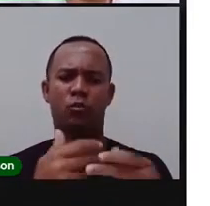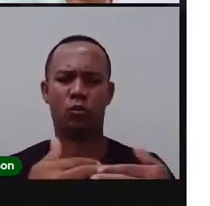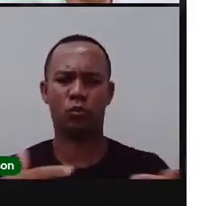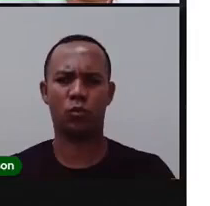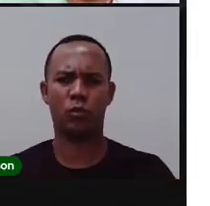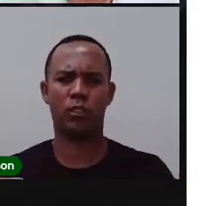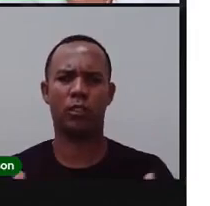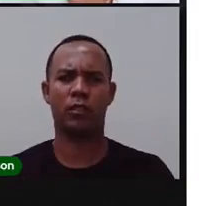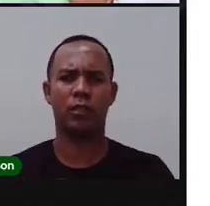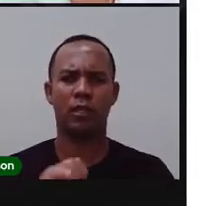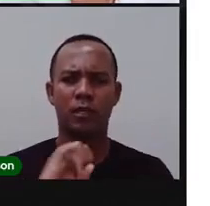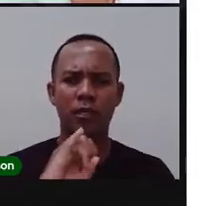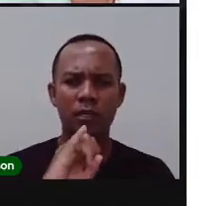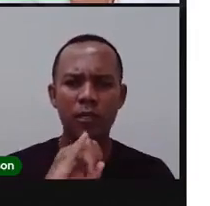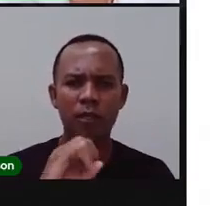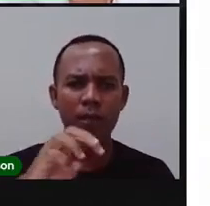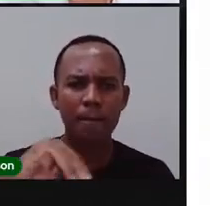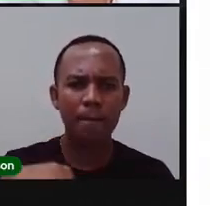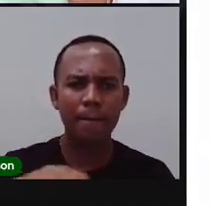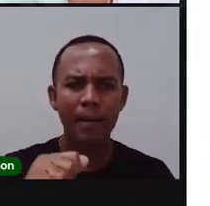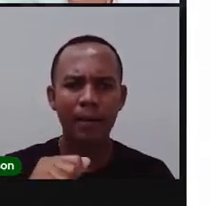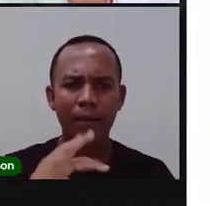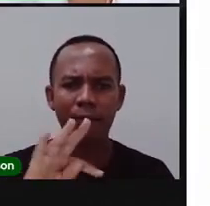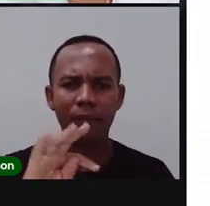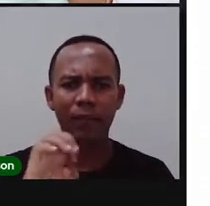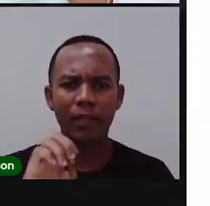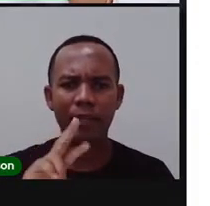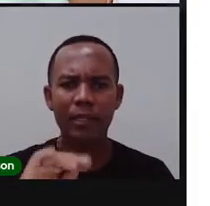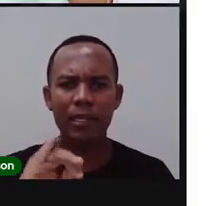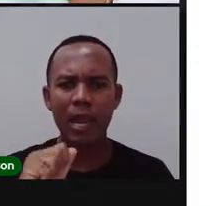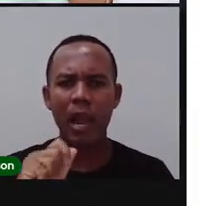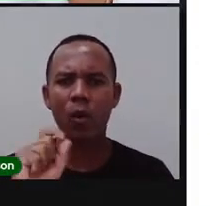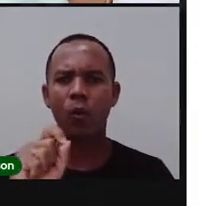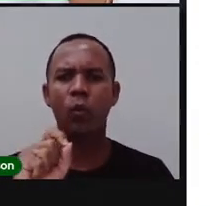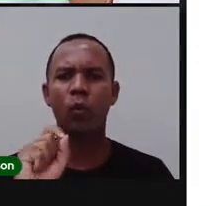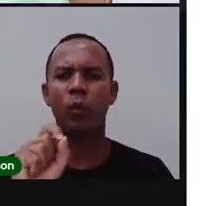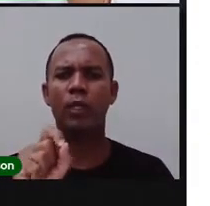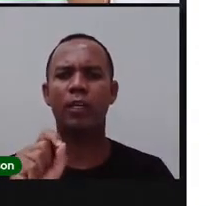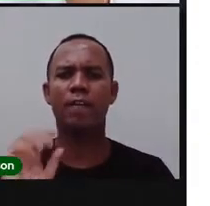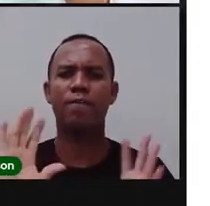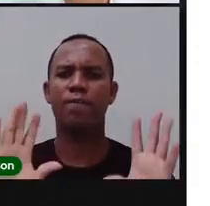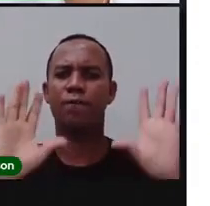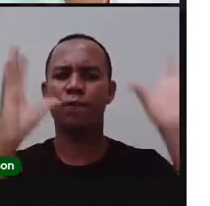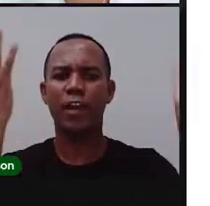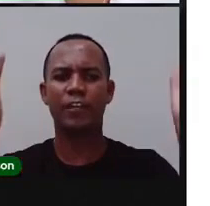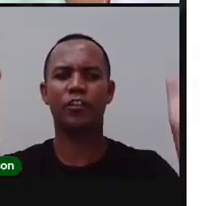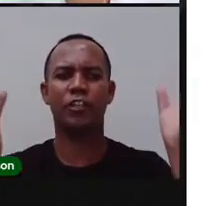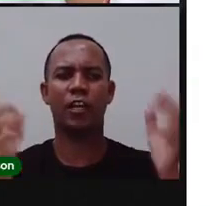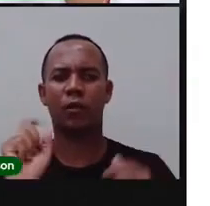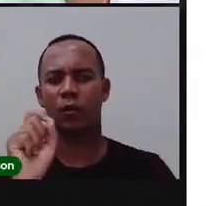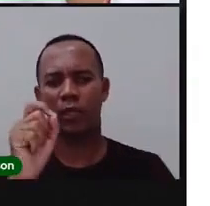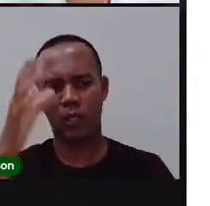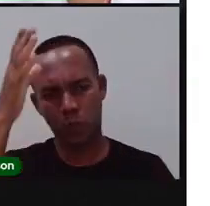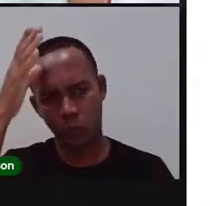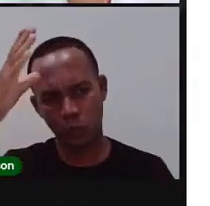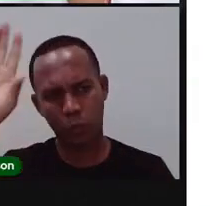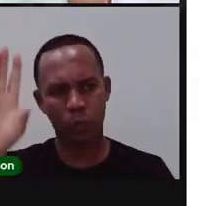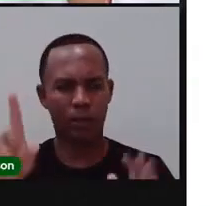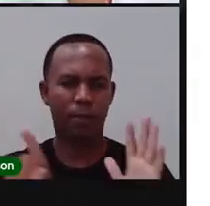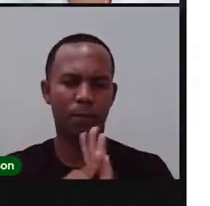E material, como festas religiosas e tradições culturais, que fazem parte da cultura de um povo.